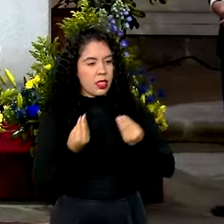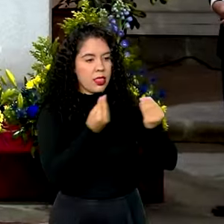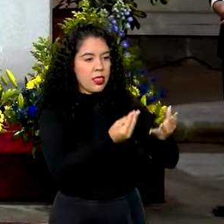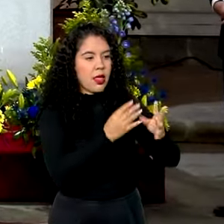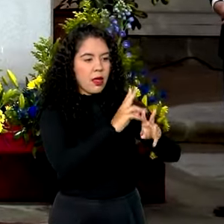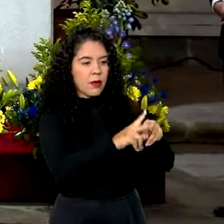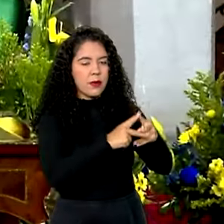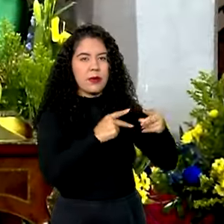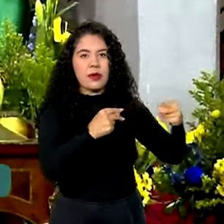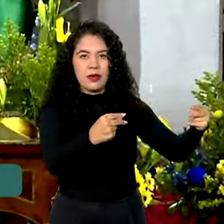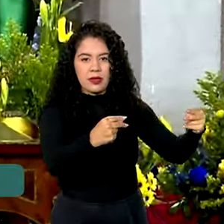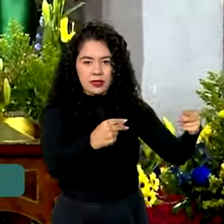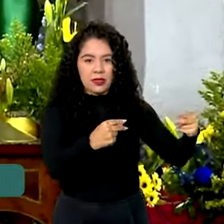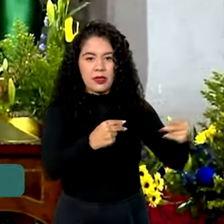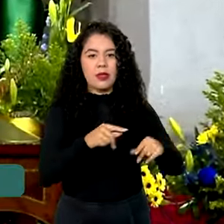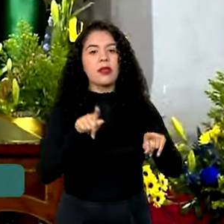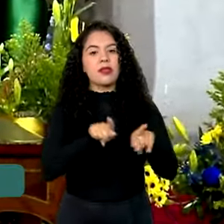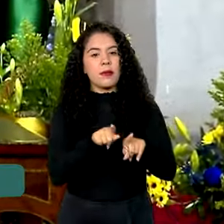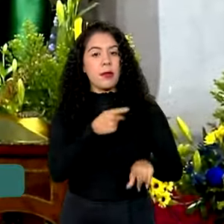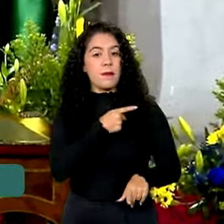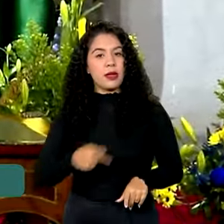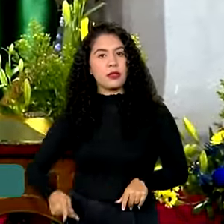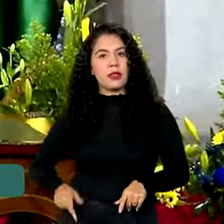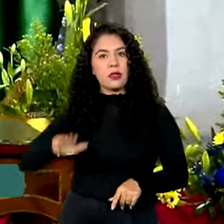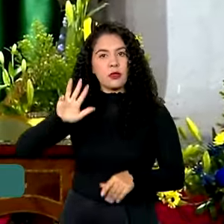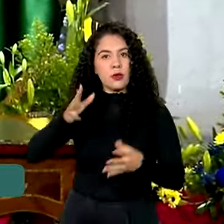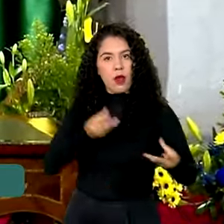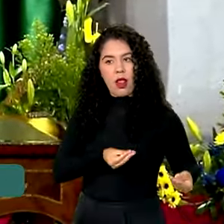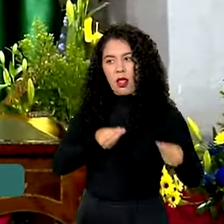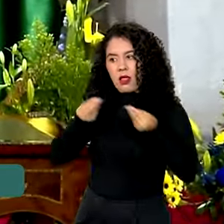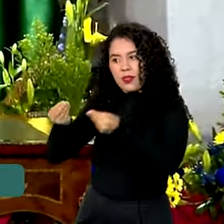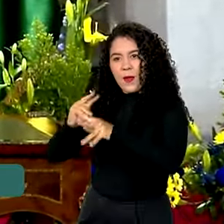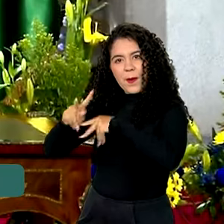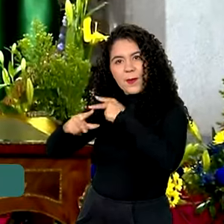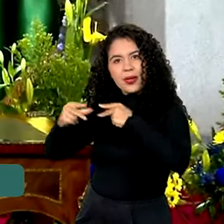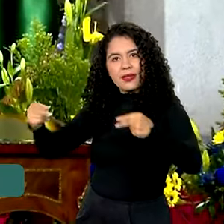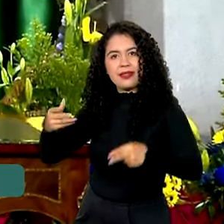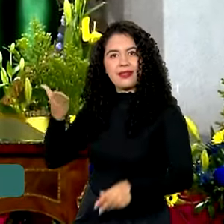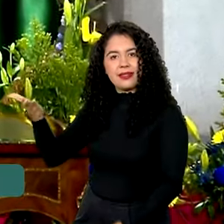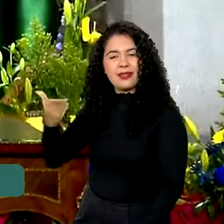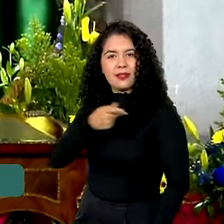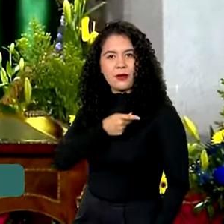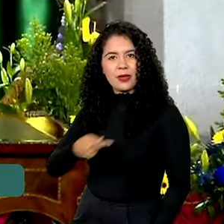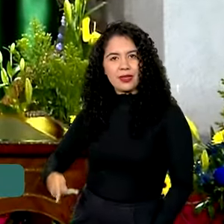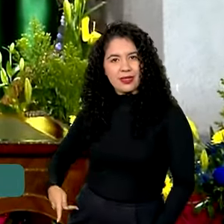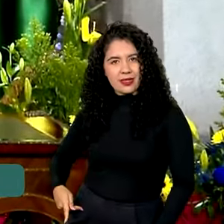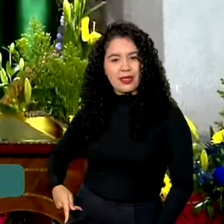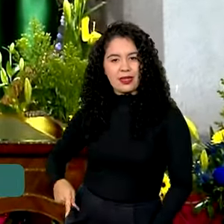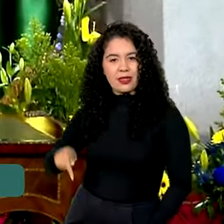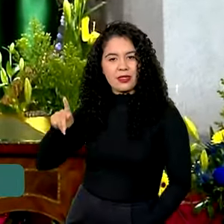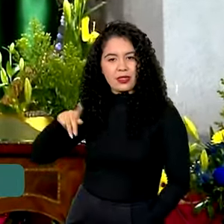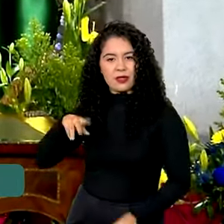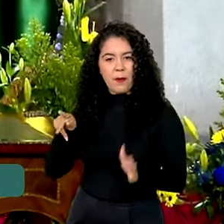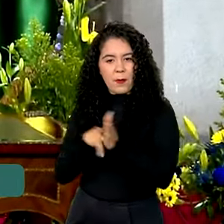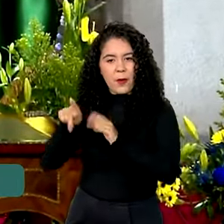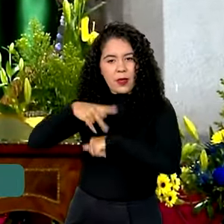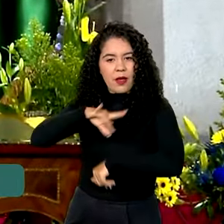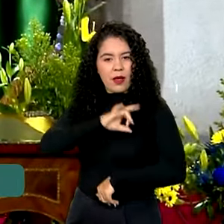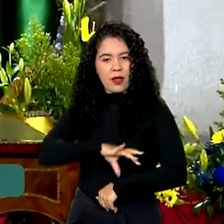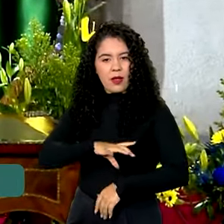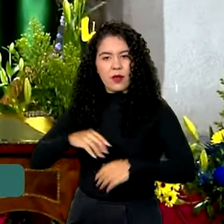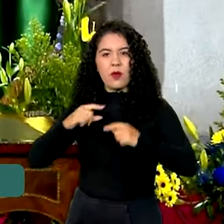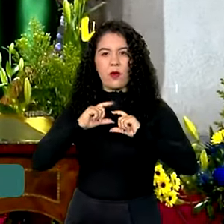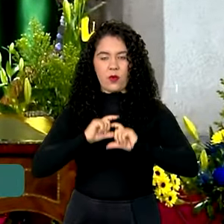Higgins, e o presidente Lula entregou ao presidente chileno o grande colar da Ordem Nacional do